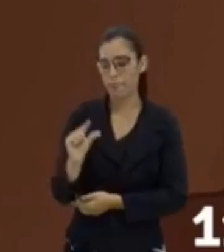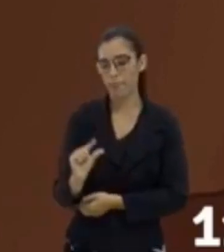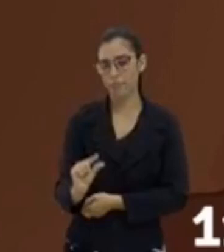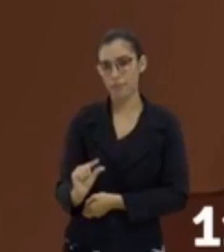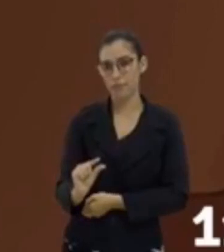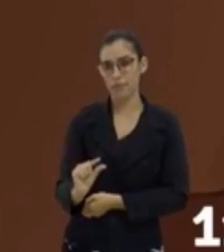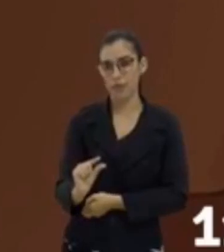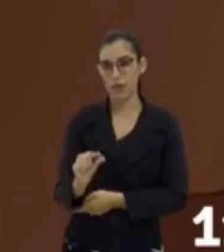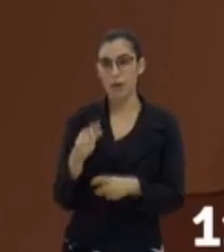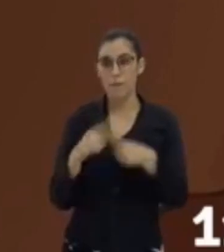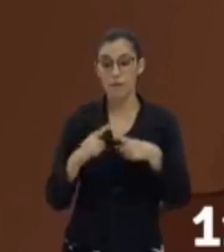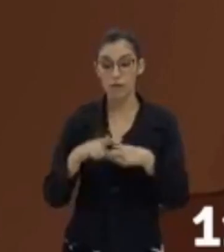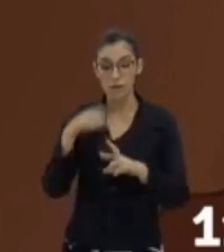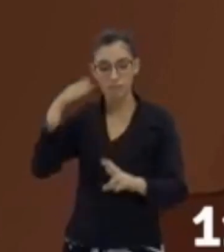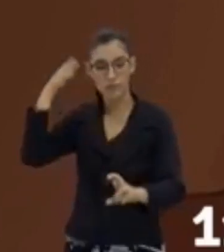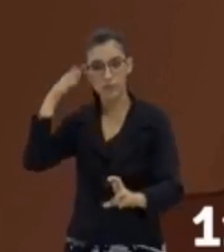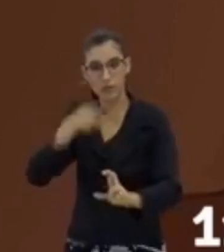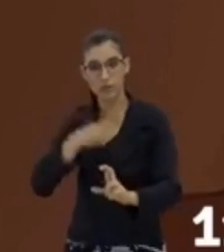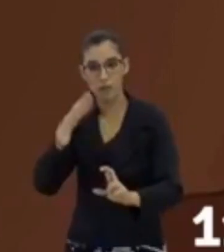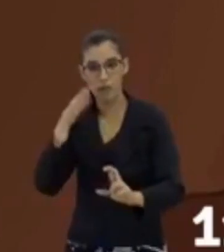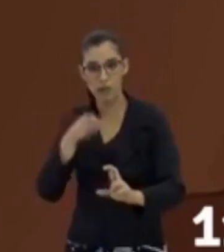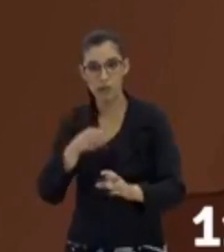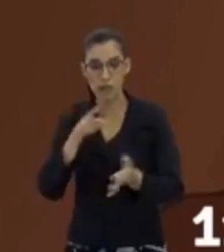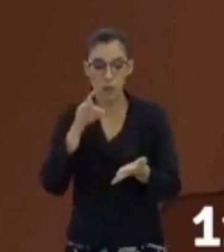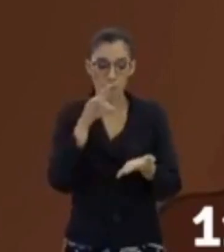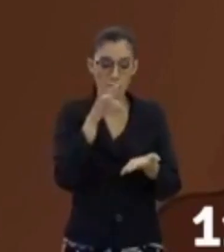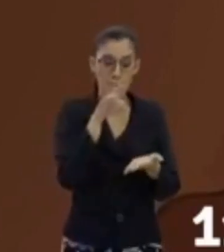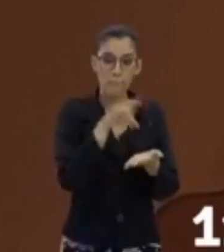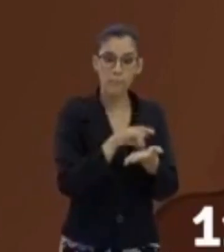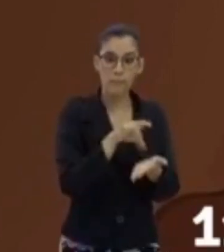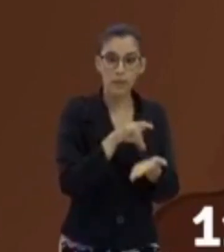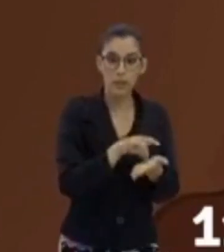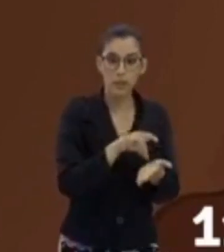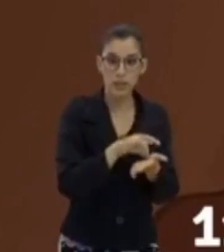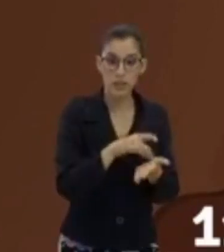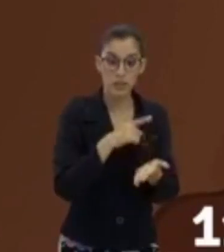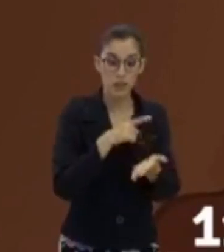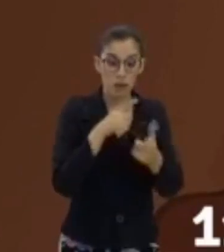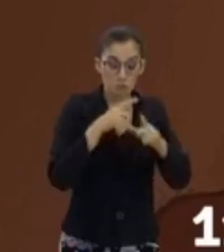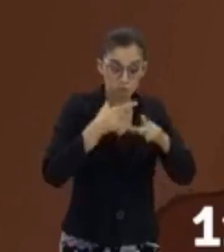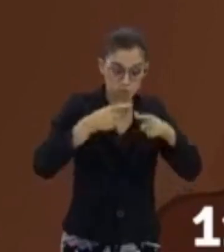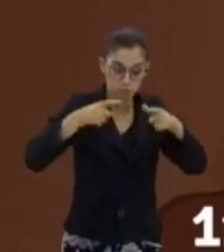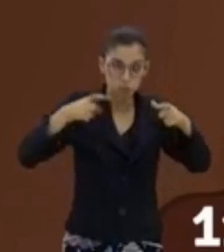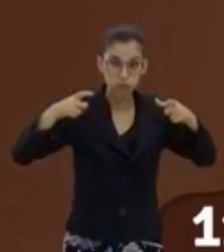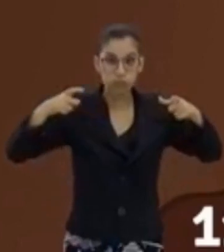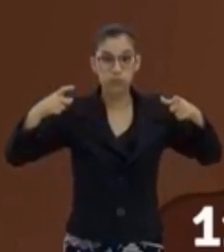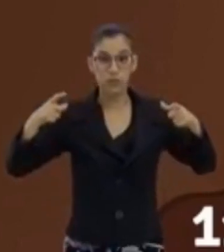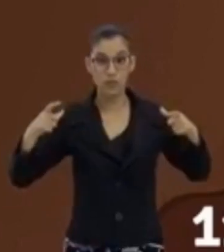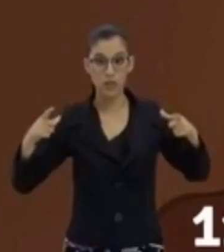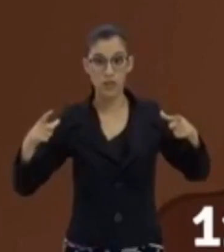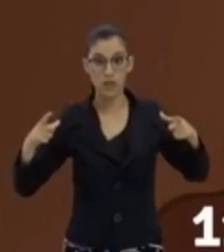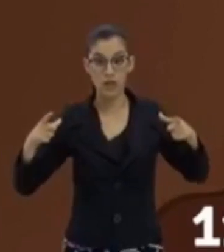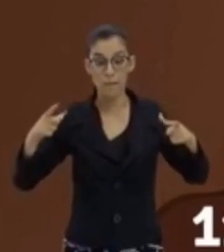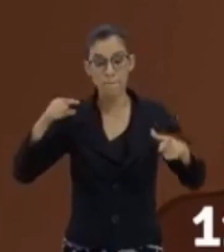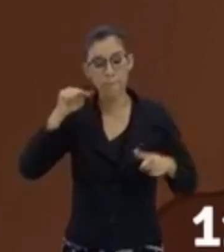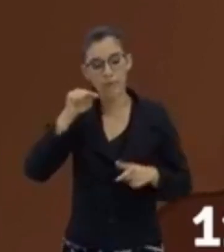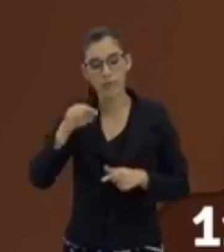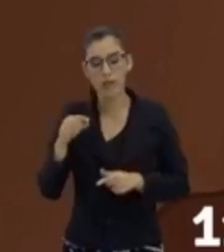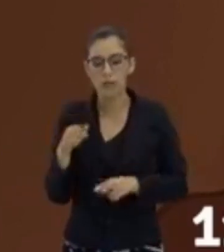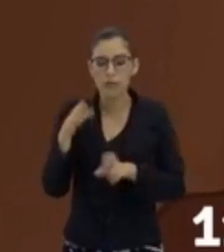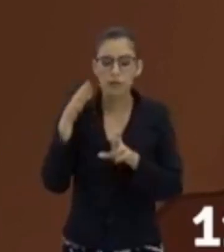representa uma realidade que tem uma grande extensão de área, e automaticamente, para você